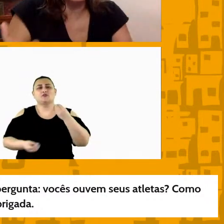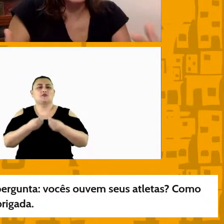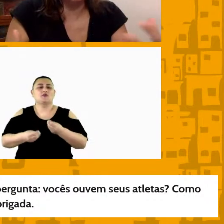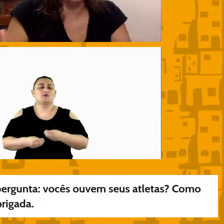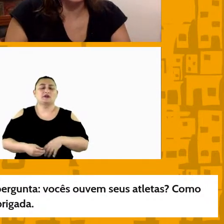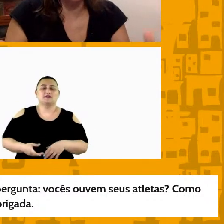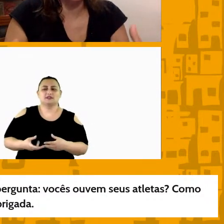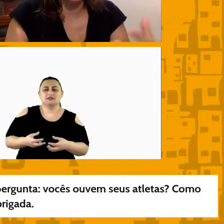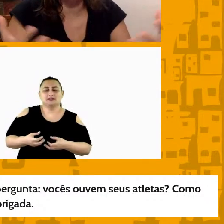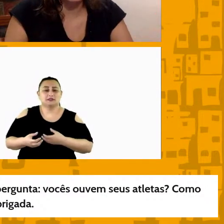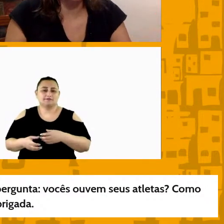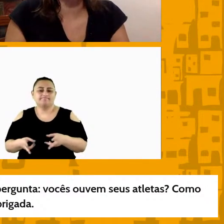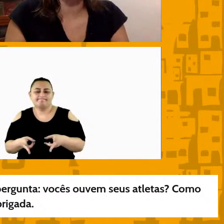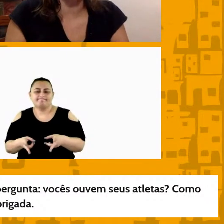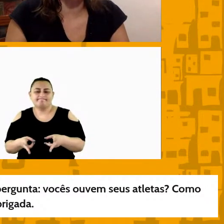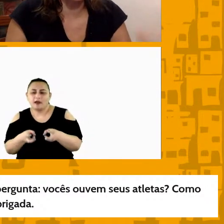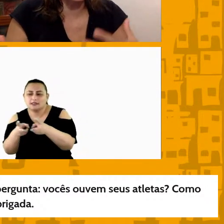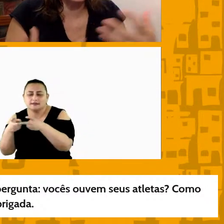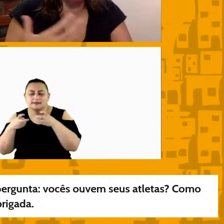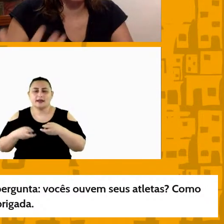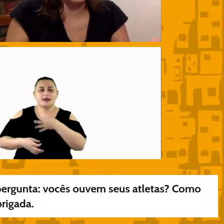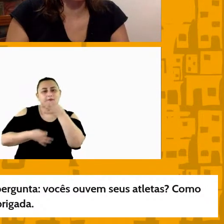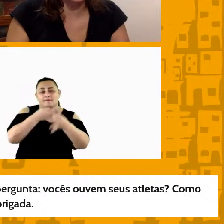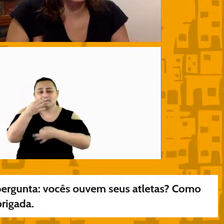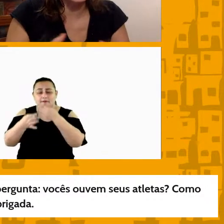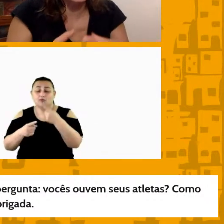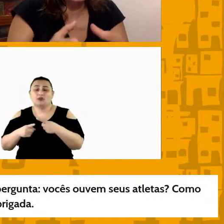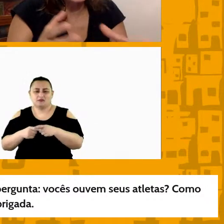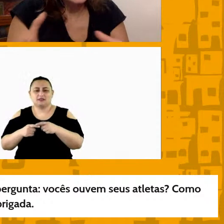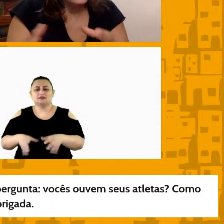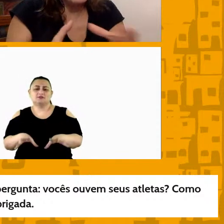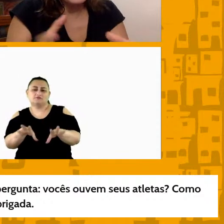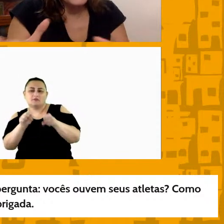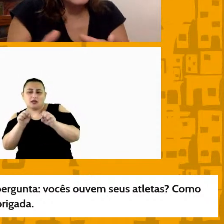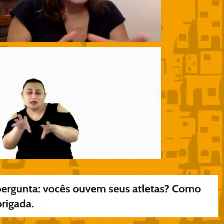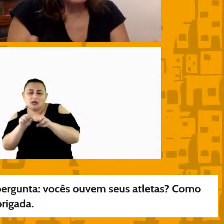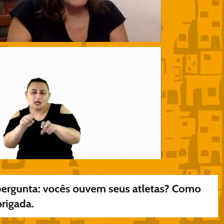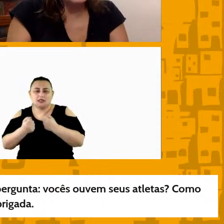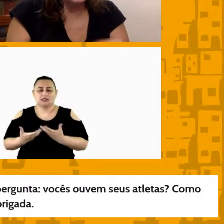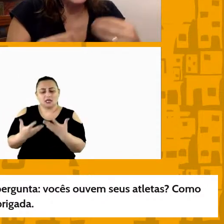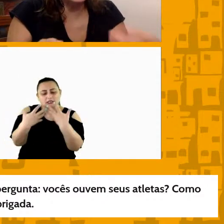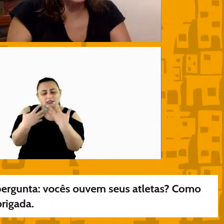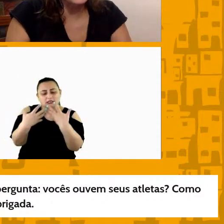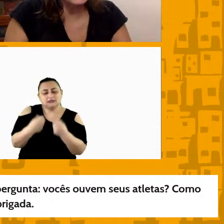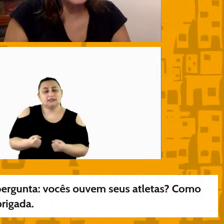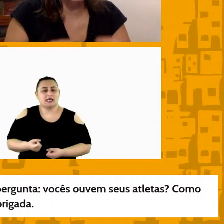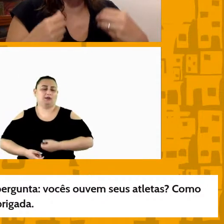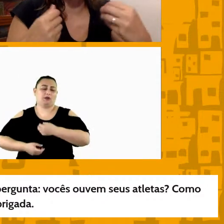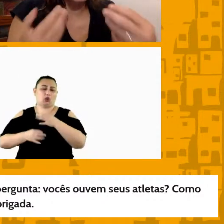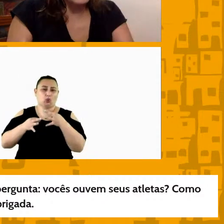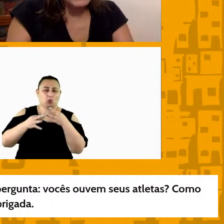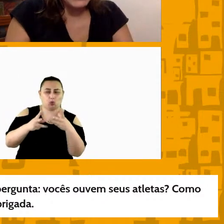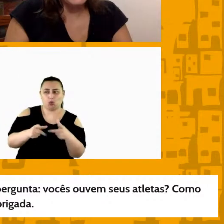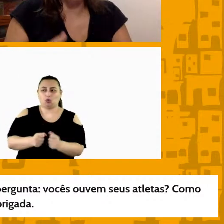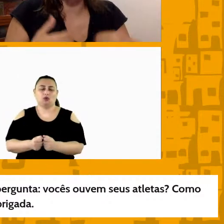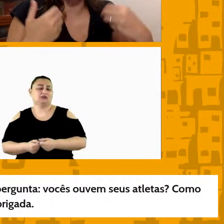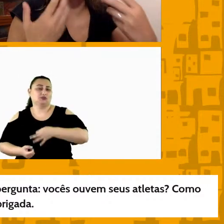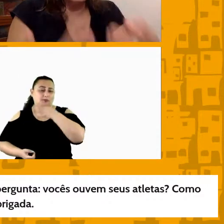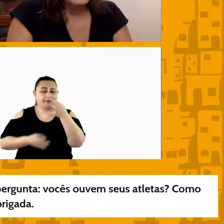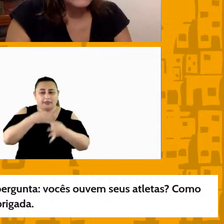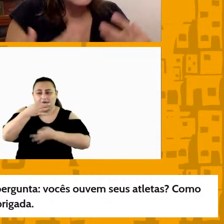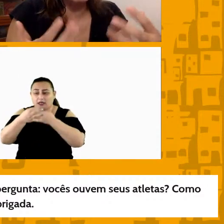ouvem vocês parecem treinadores bastante democráticos pela fala de vocês então como é que é esse espaço de escuta deles